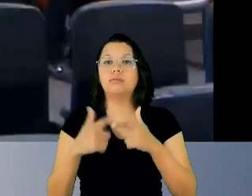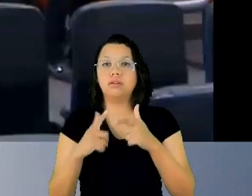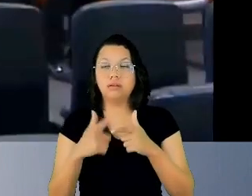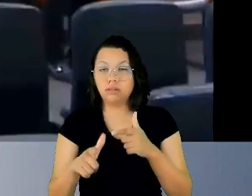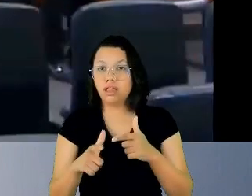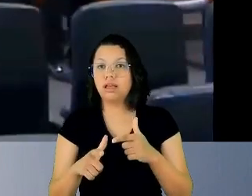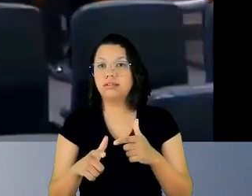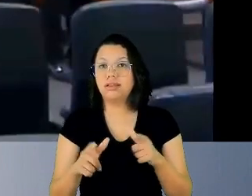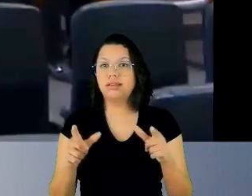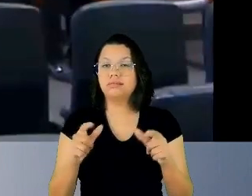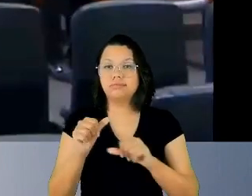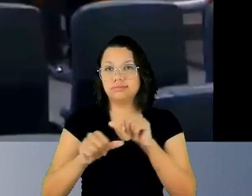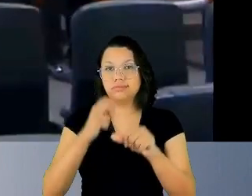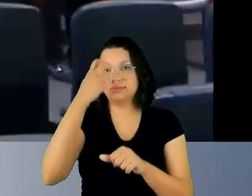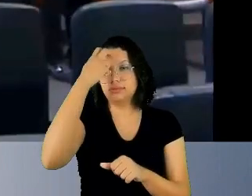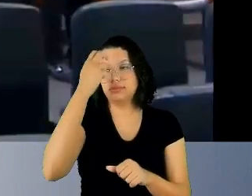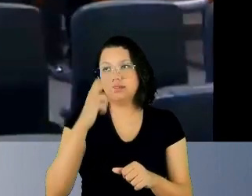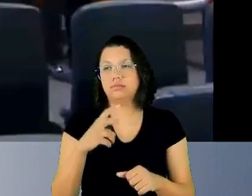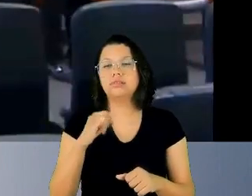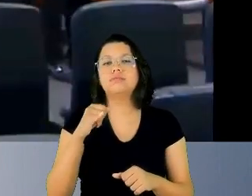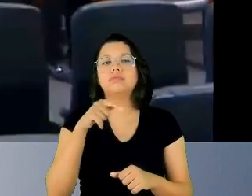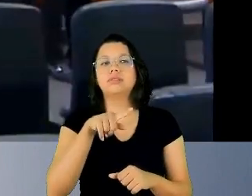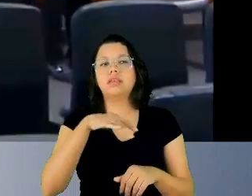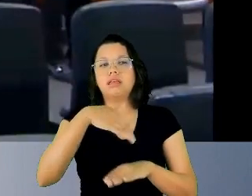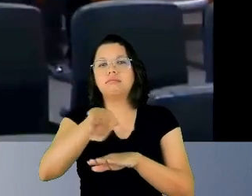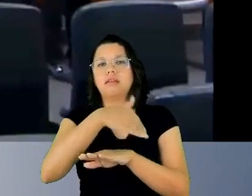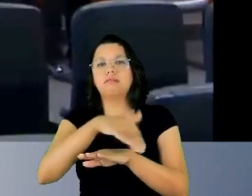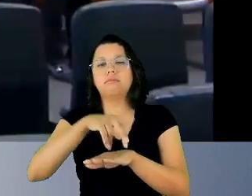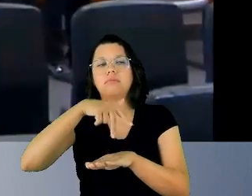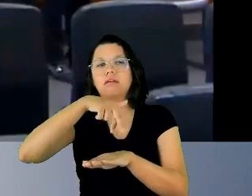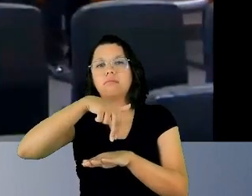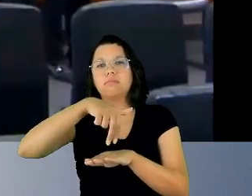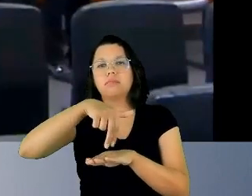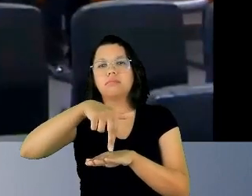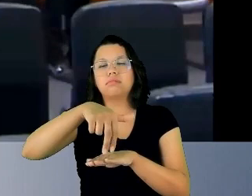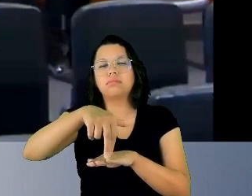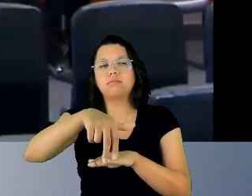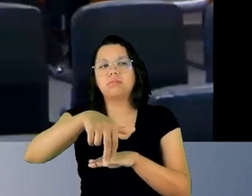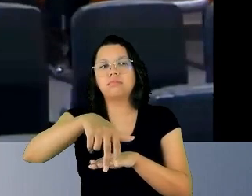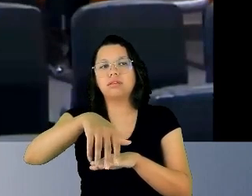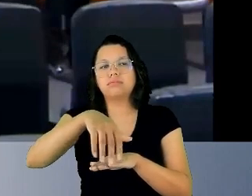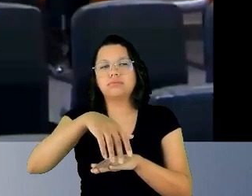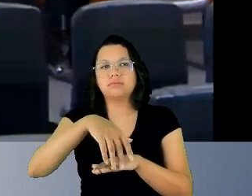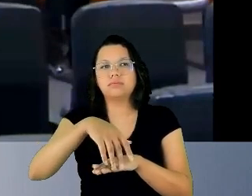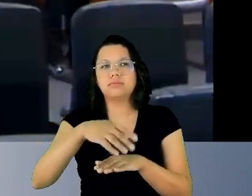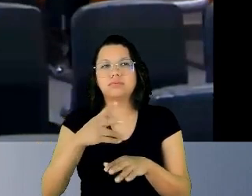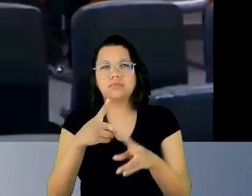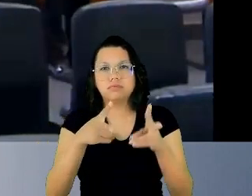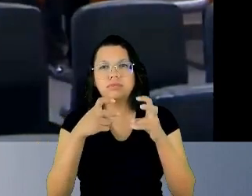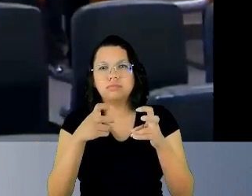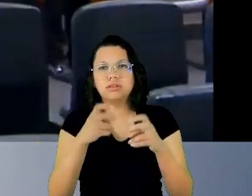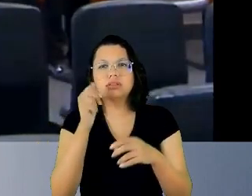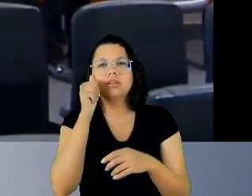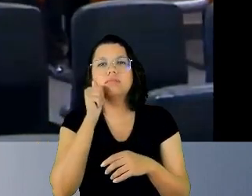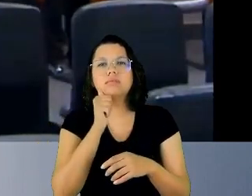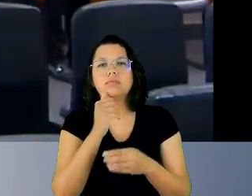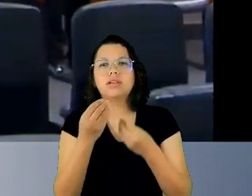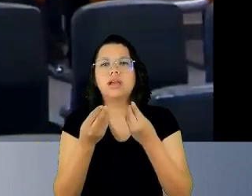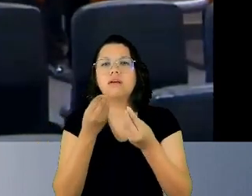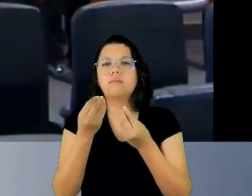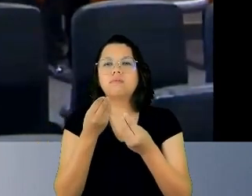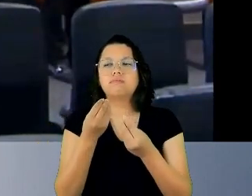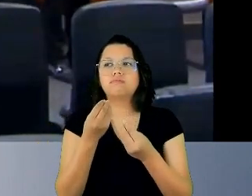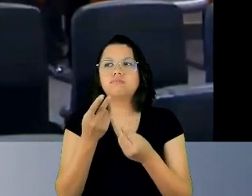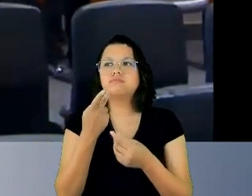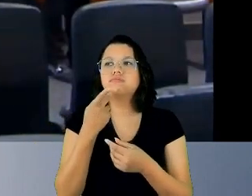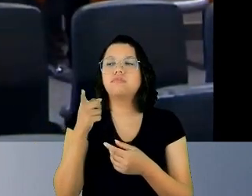rua, você percebe, né? Tipo, cenas, tipo, vai, a menina, igual foi falado ali no debate, tipo, a menina